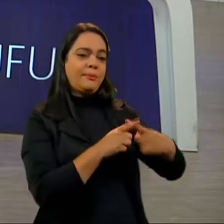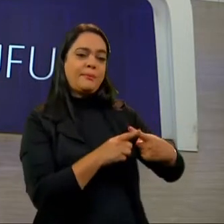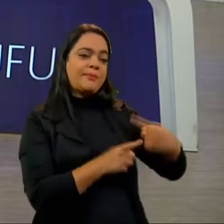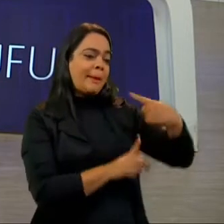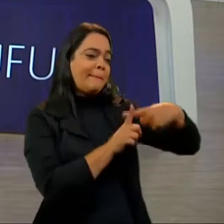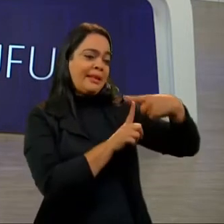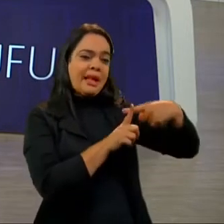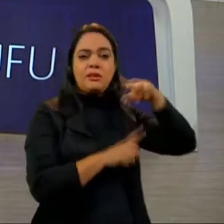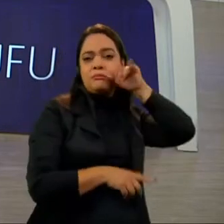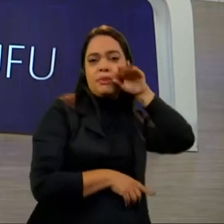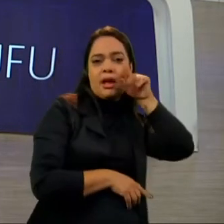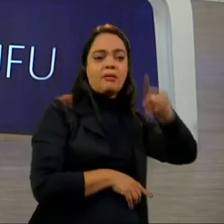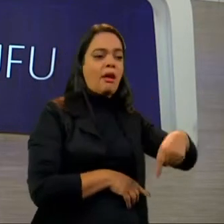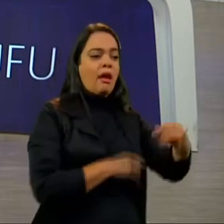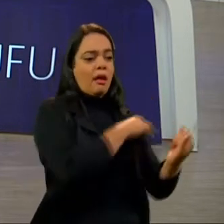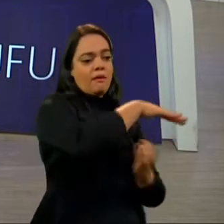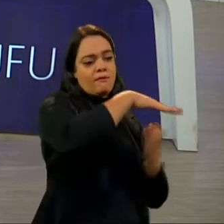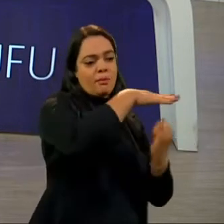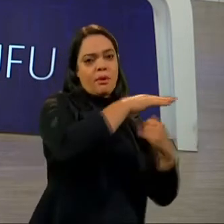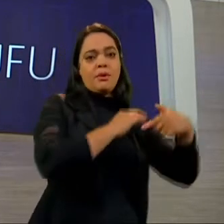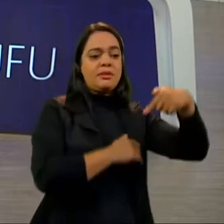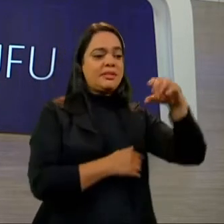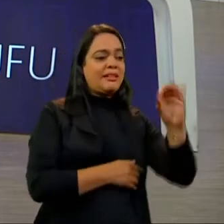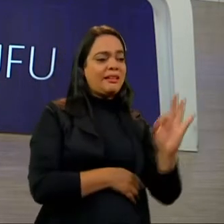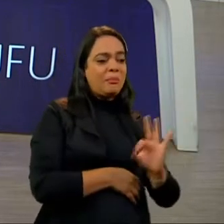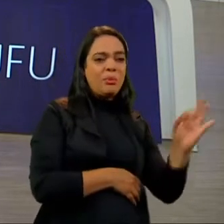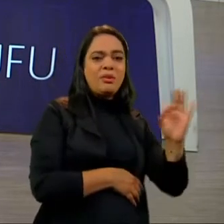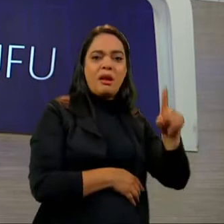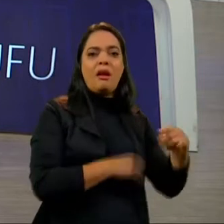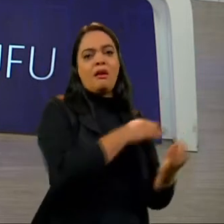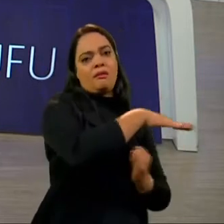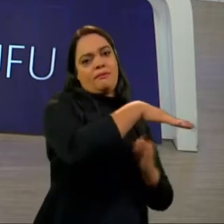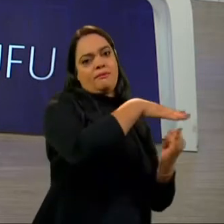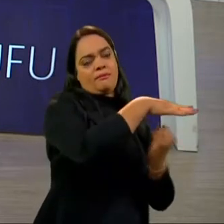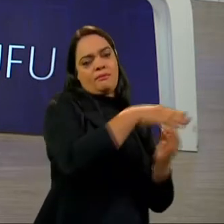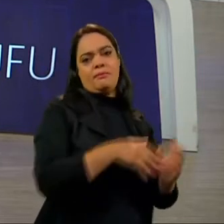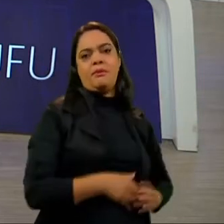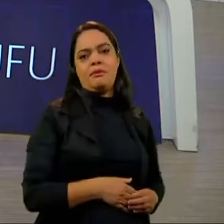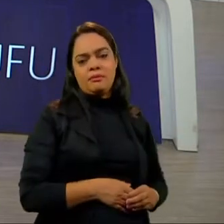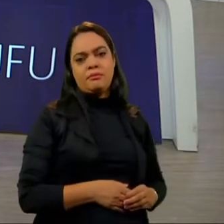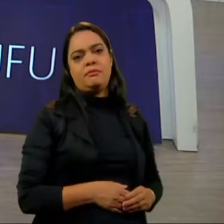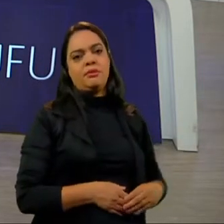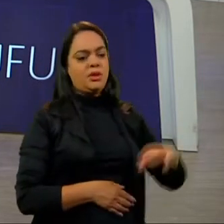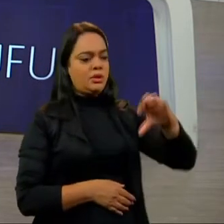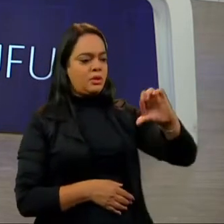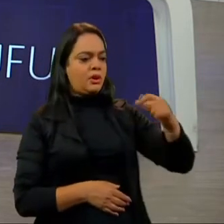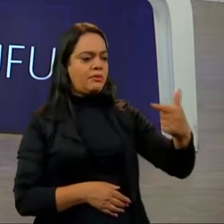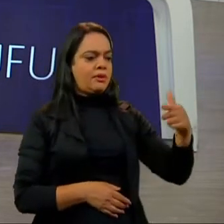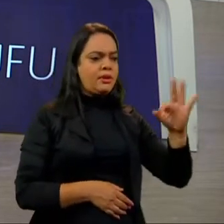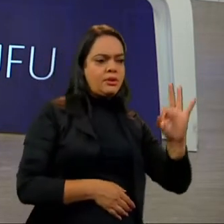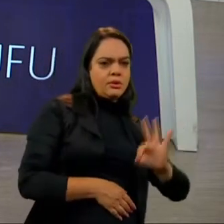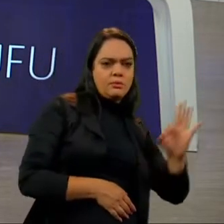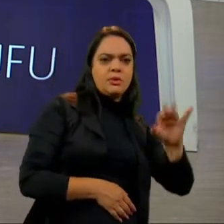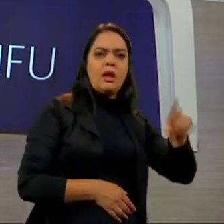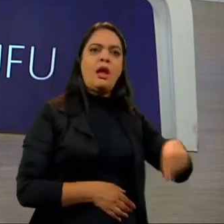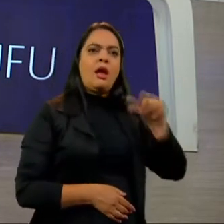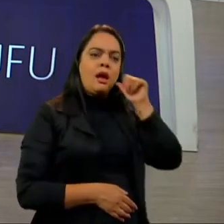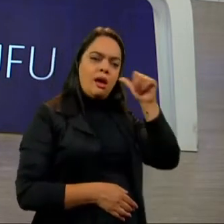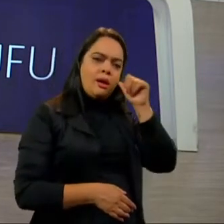informais. Cerca de 70% são informais. A maior parte são mulheres. Cerca de 92% são mulheres.